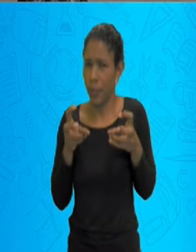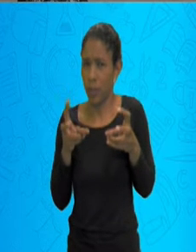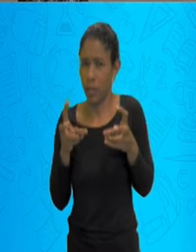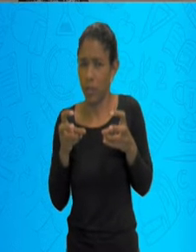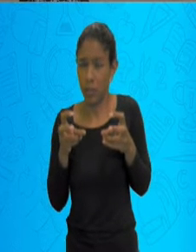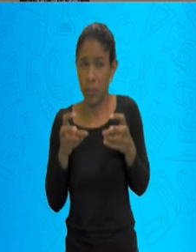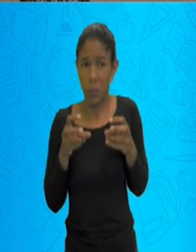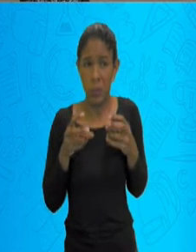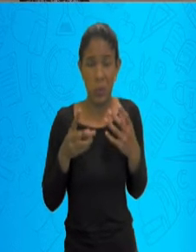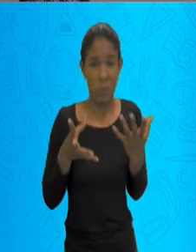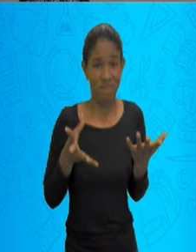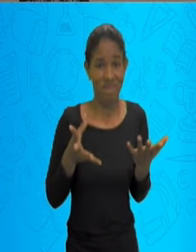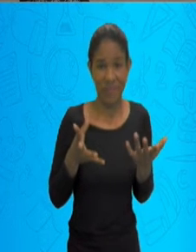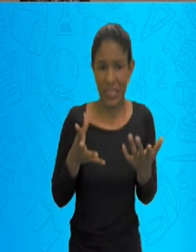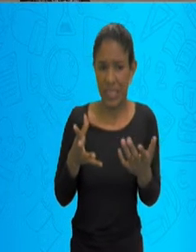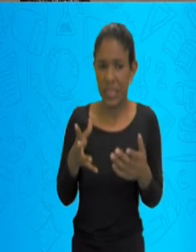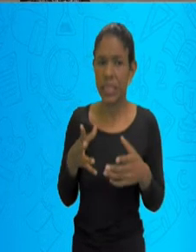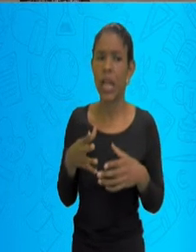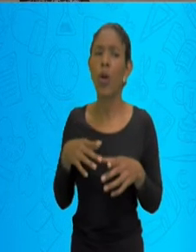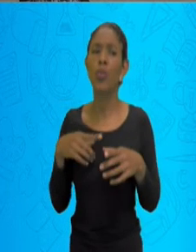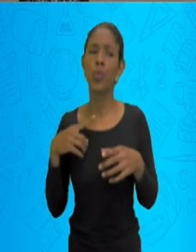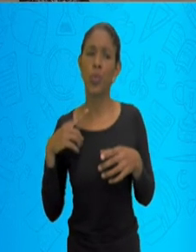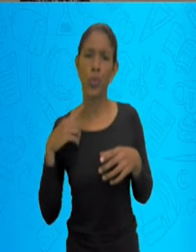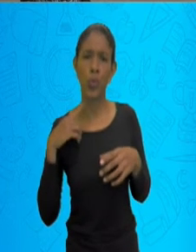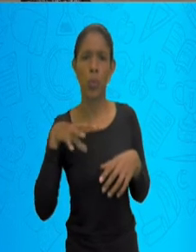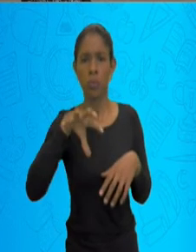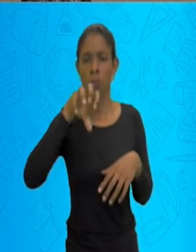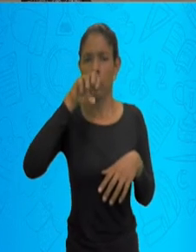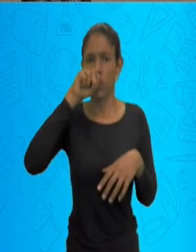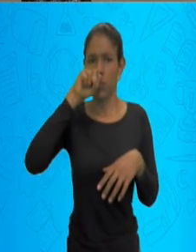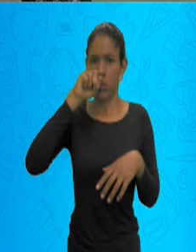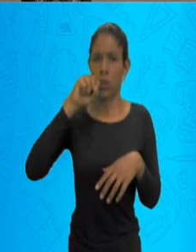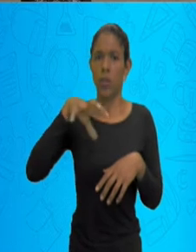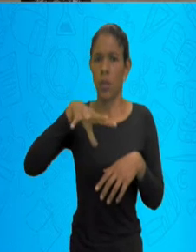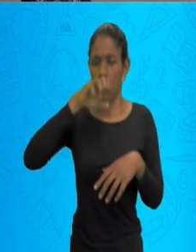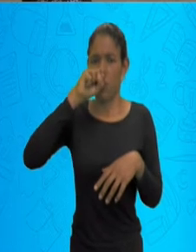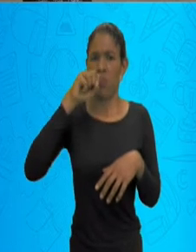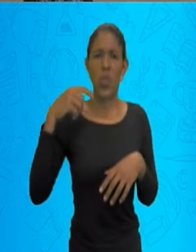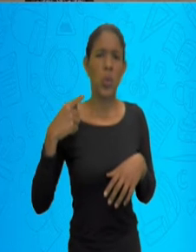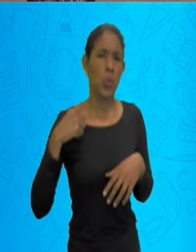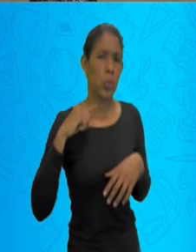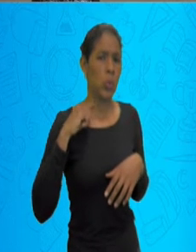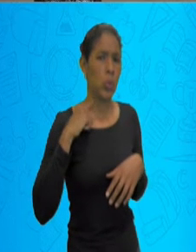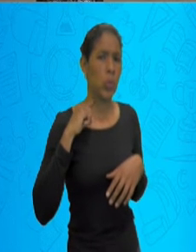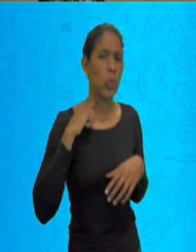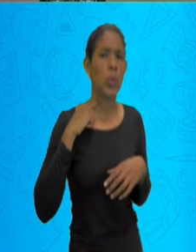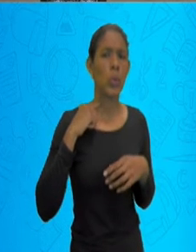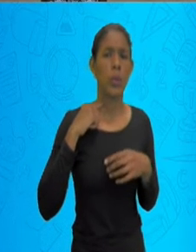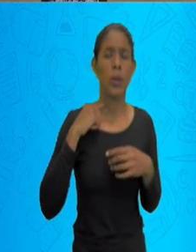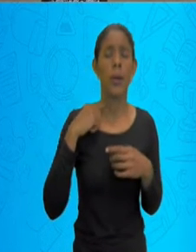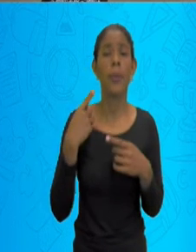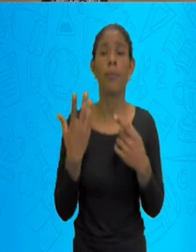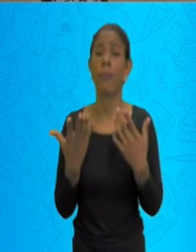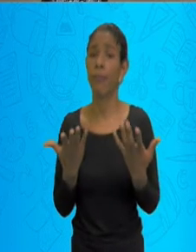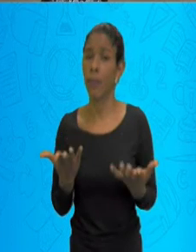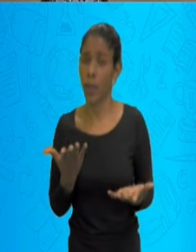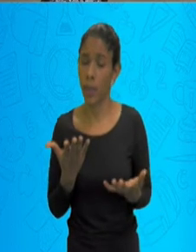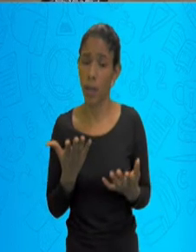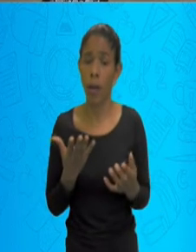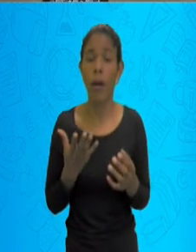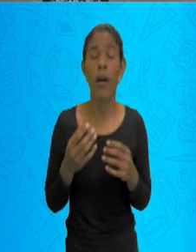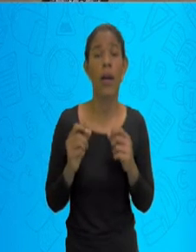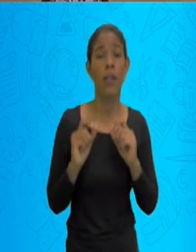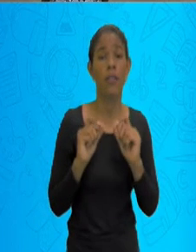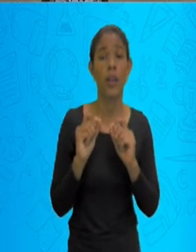coisa ali que não está sendo estranho, não é normal de estar ali, então ela provoca uma